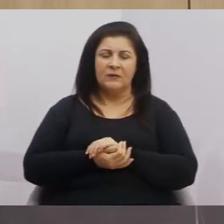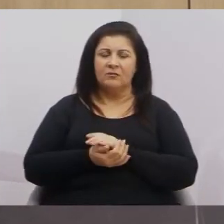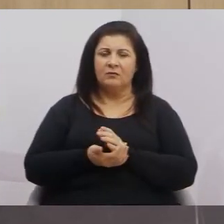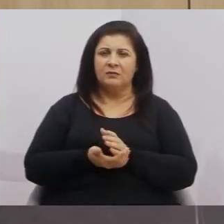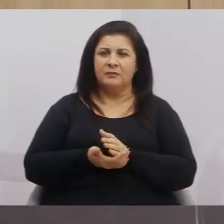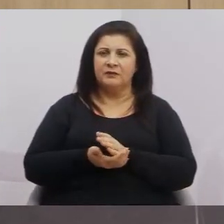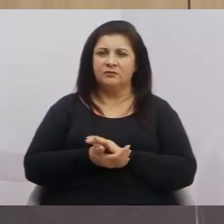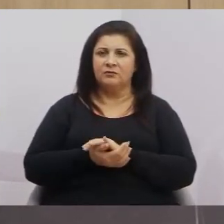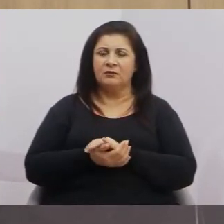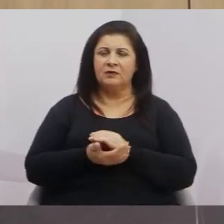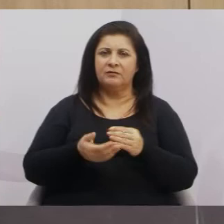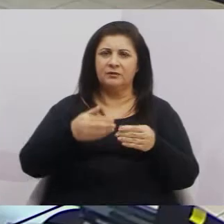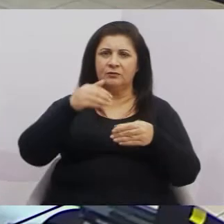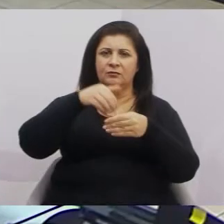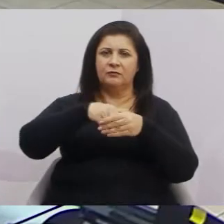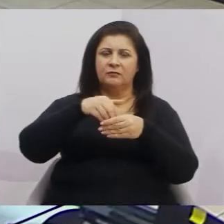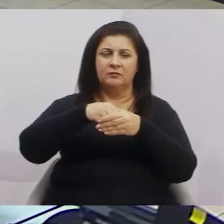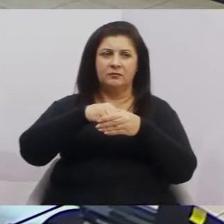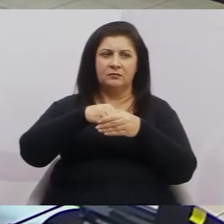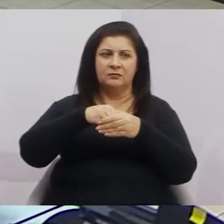Como vota o vereador Roninha.